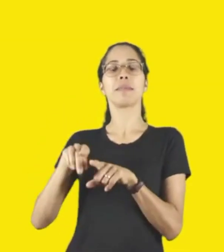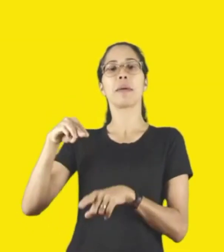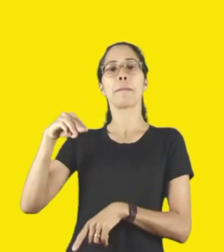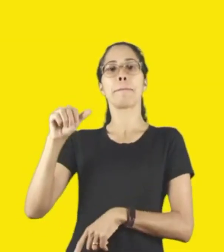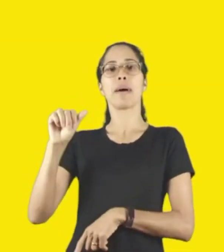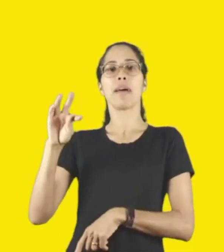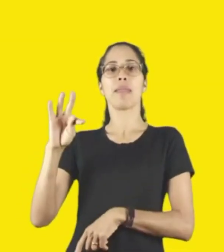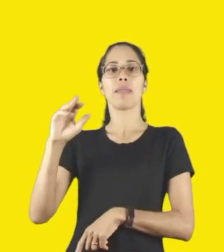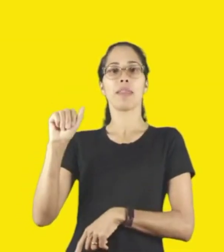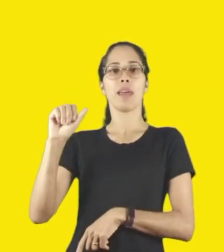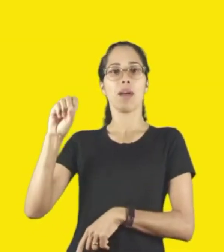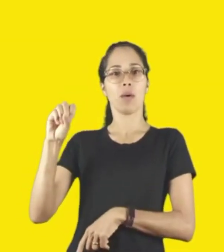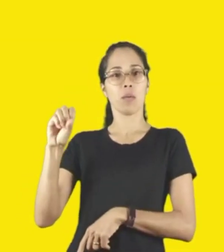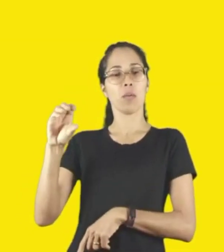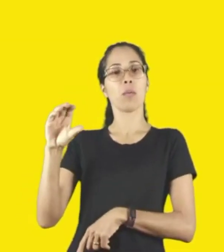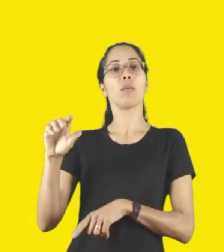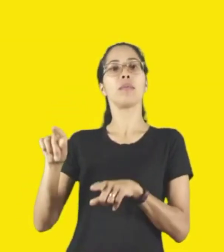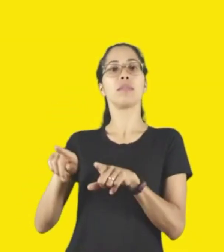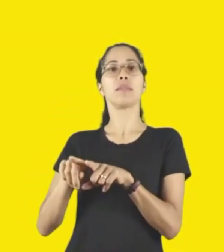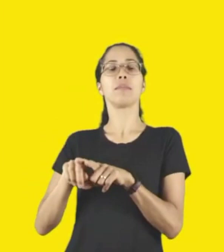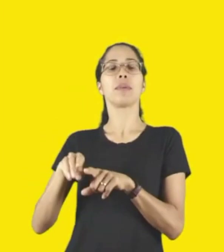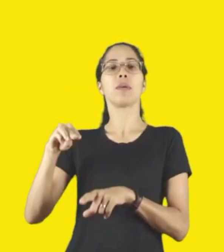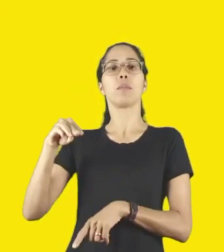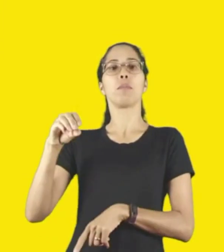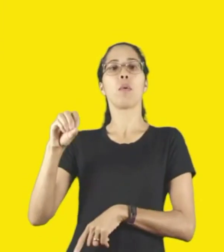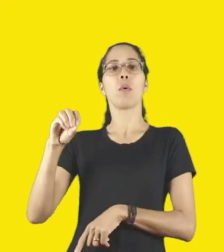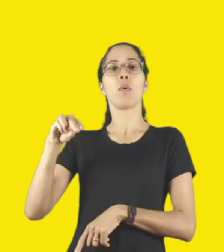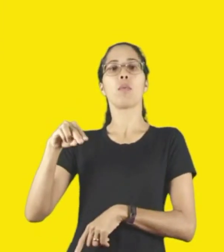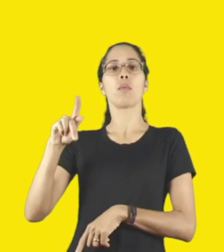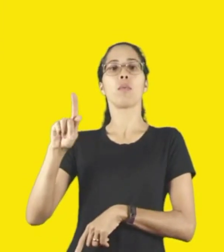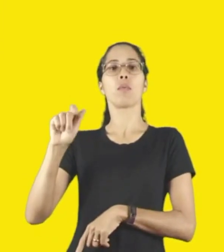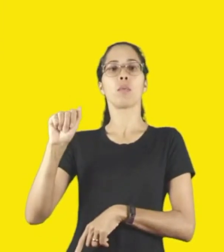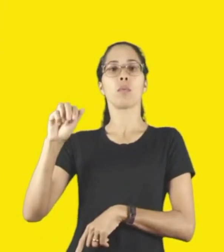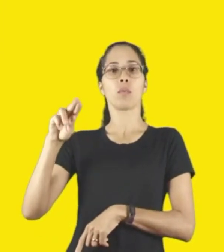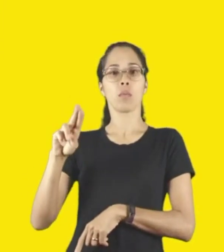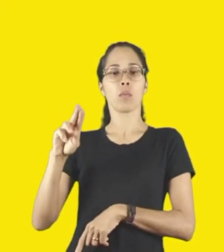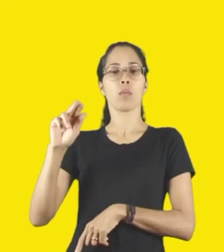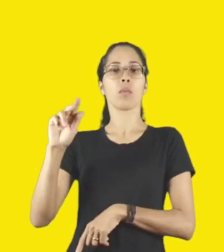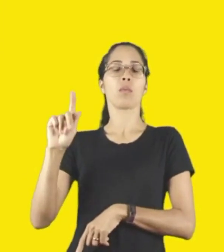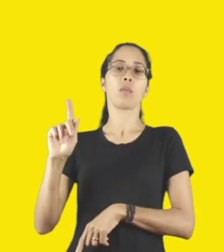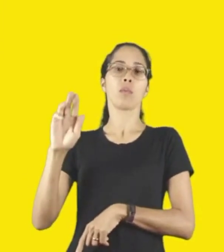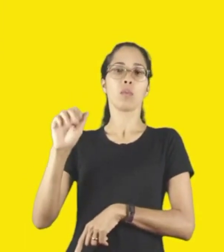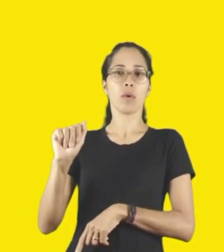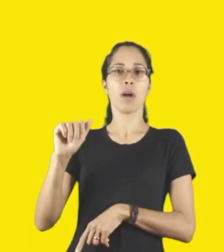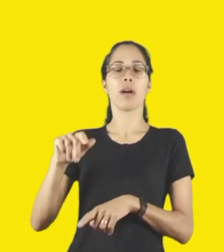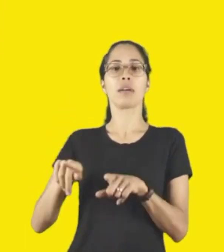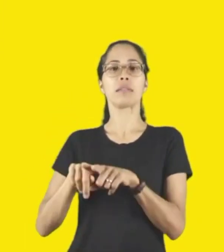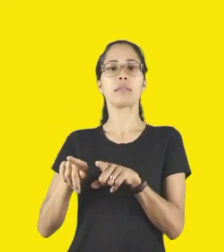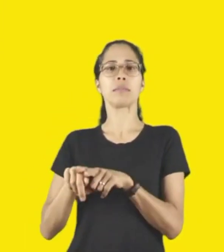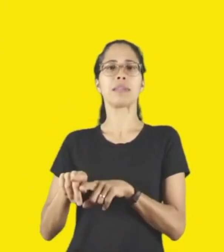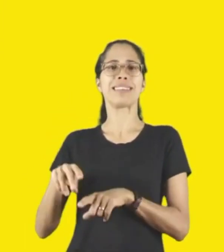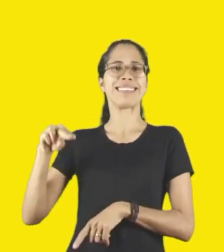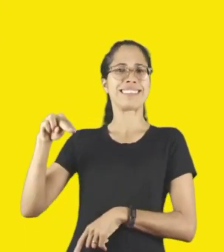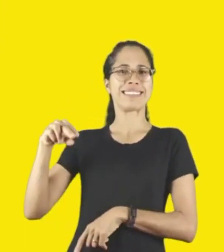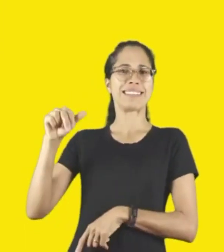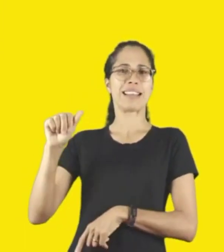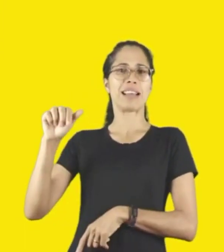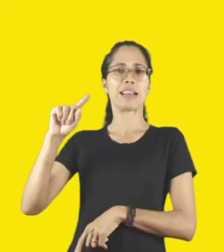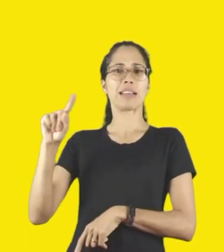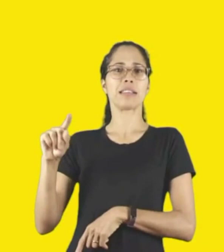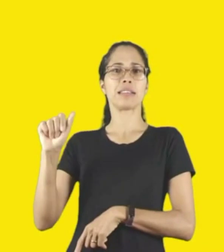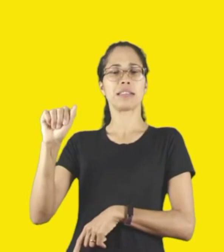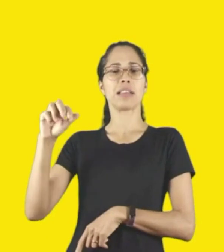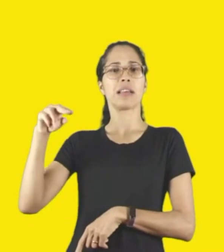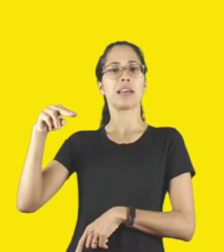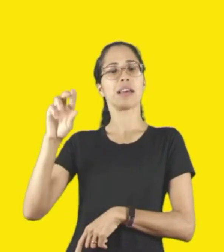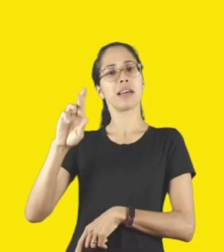Mogi Iguaçu, Nungaguá, Monte Alto, Monteiro Lobato, Nazaré Paulista, Olímpia, Osvaldo Cruz,